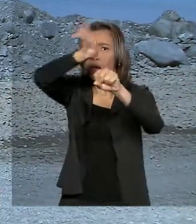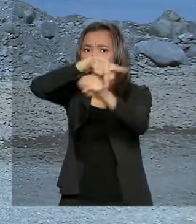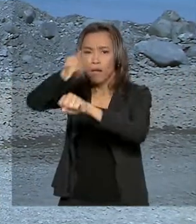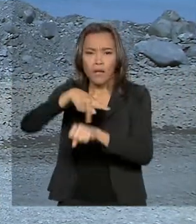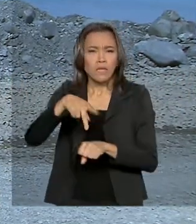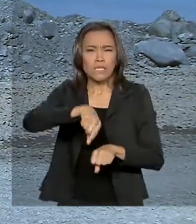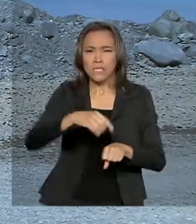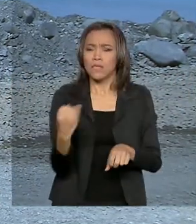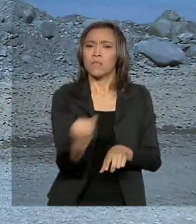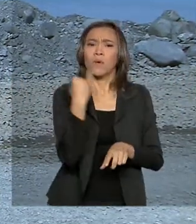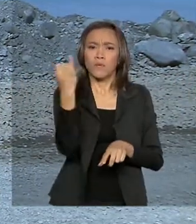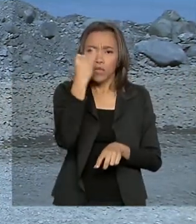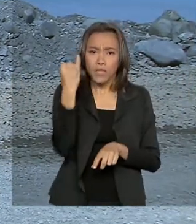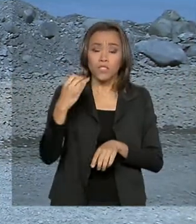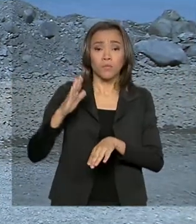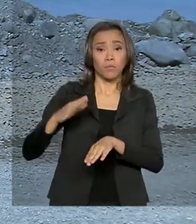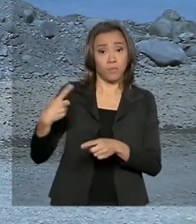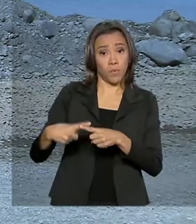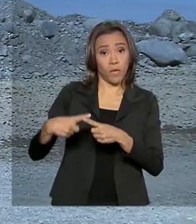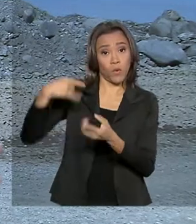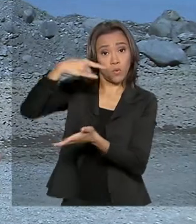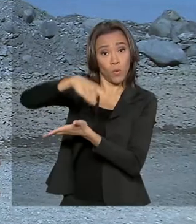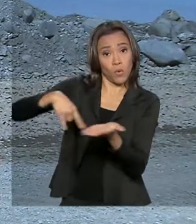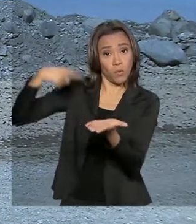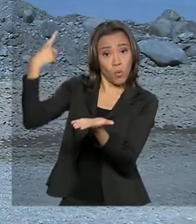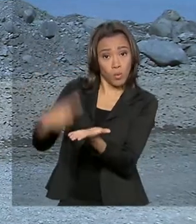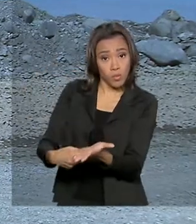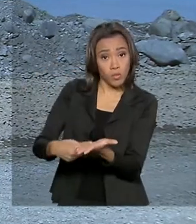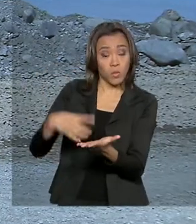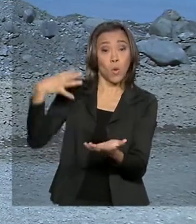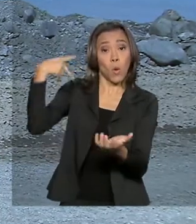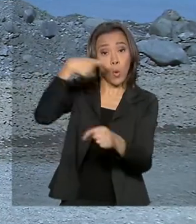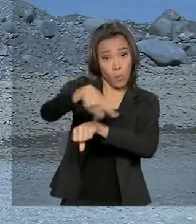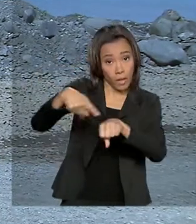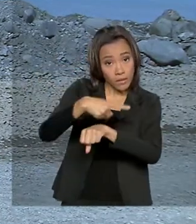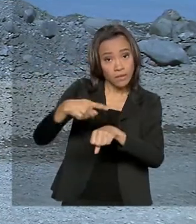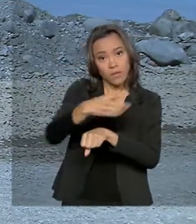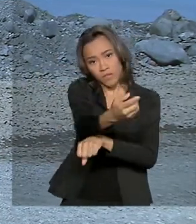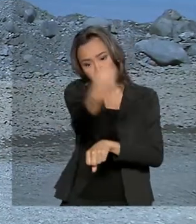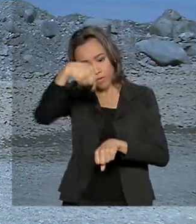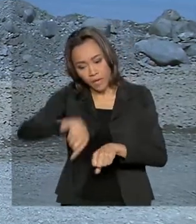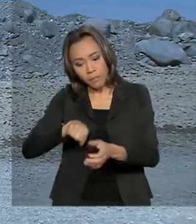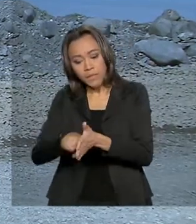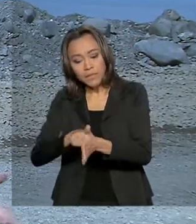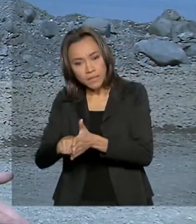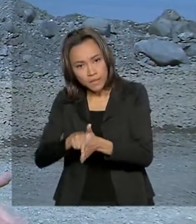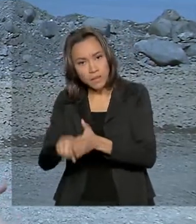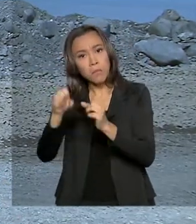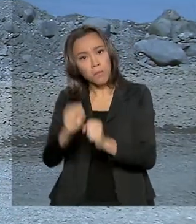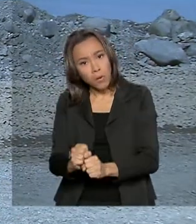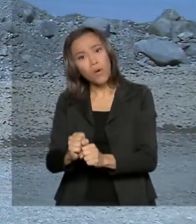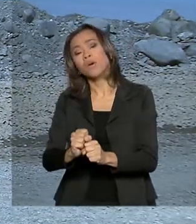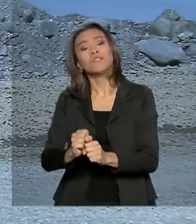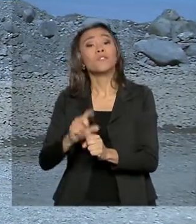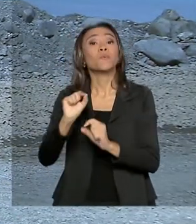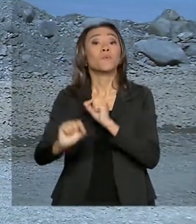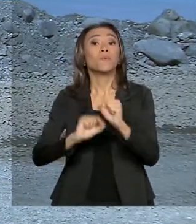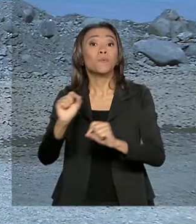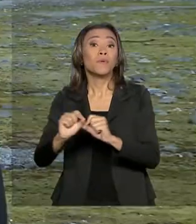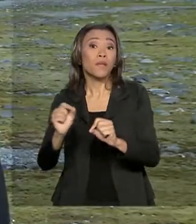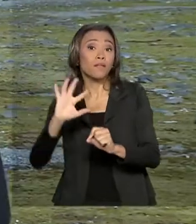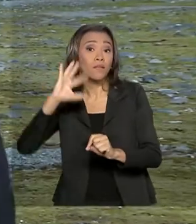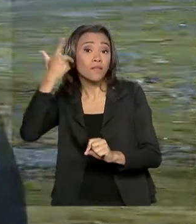Afinal, de acordo com o Tratado Antártico, somente a nação que desenvolver pesquisas aqui poderá definir o futuro do continente